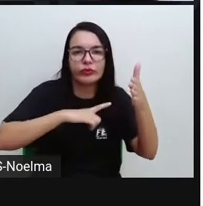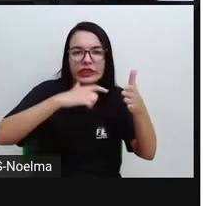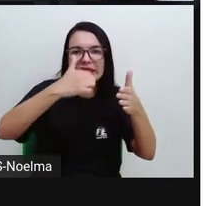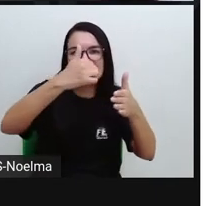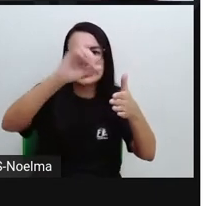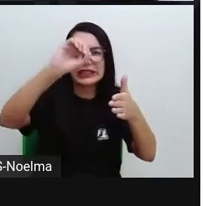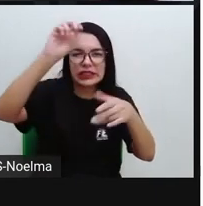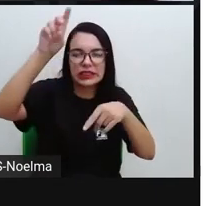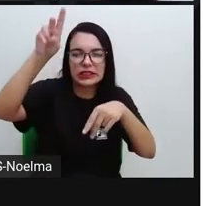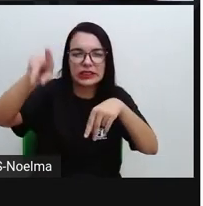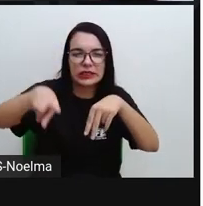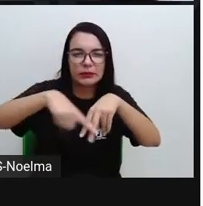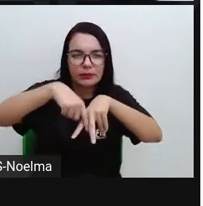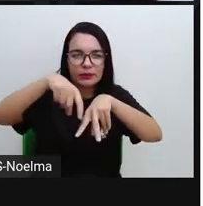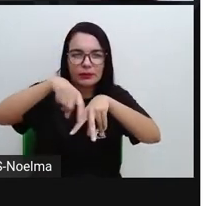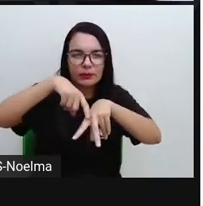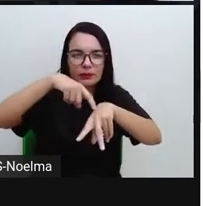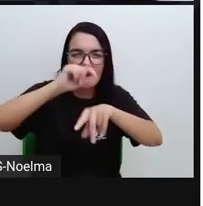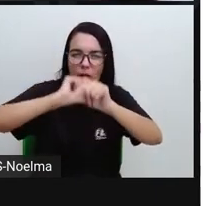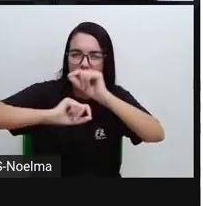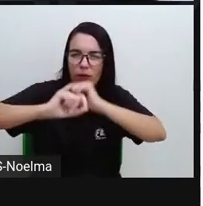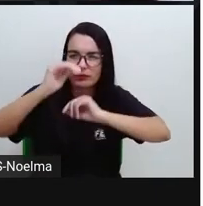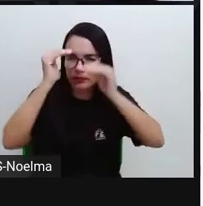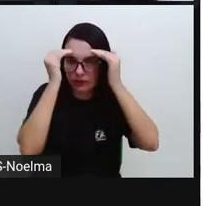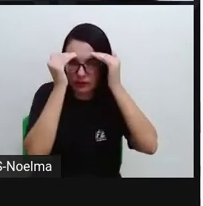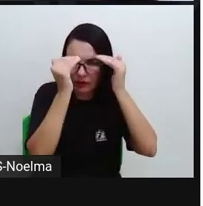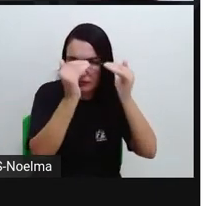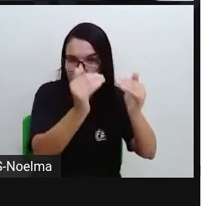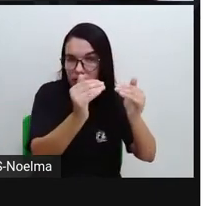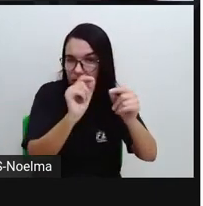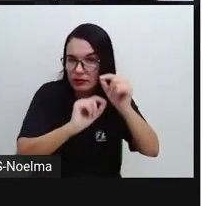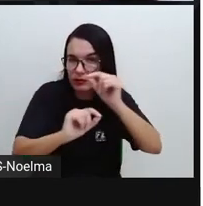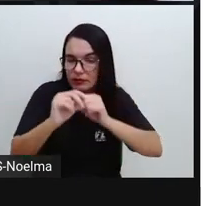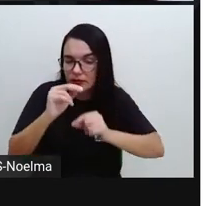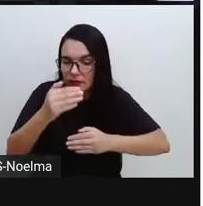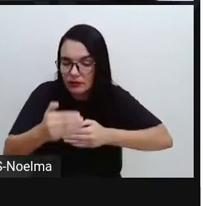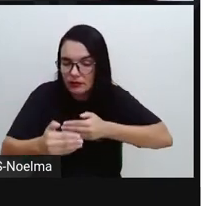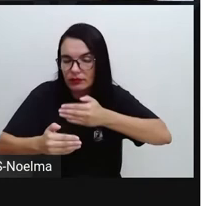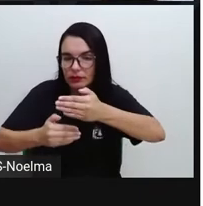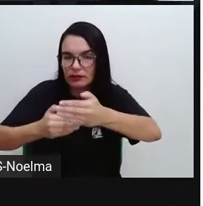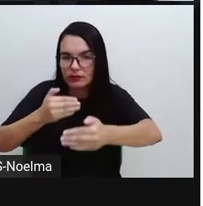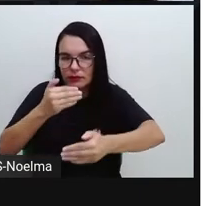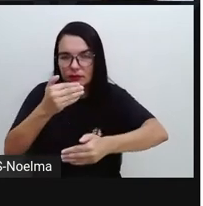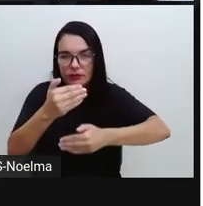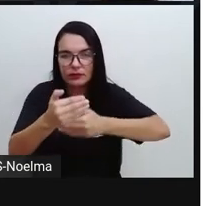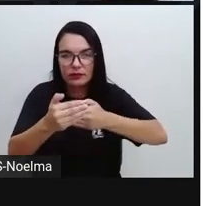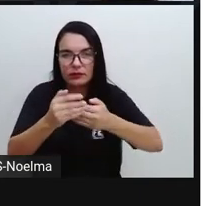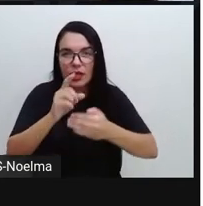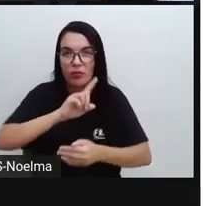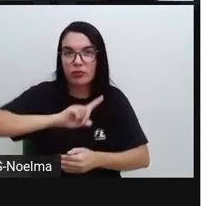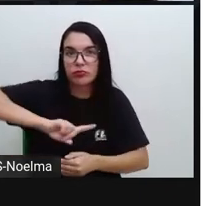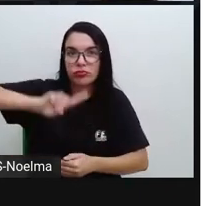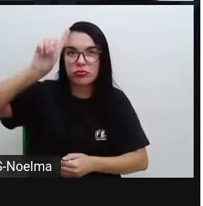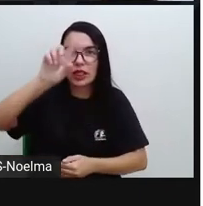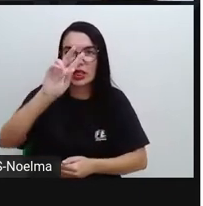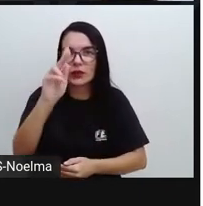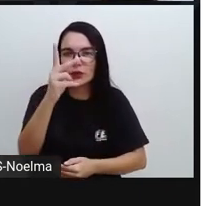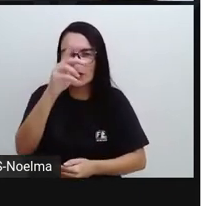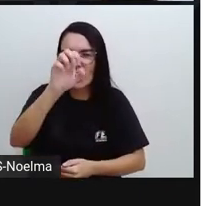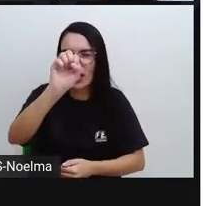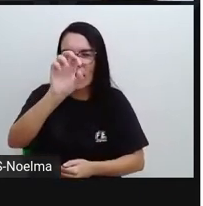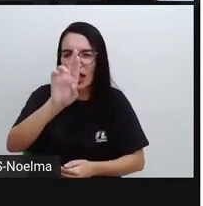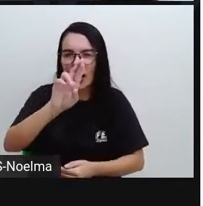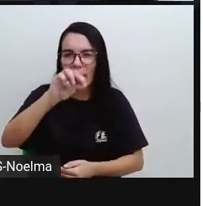a boa ordem dos ritmos, arauto dos deuses Hermes jogou-a à tribo dos